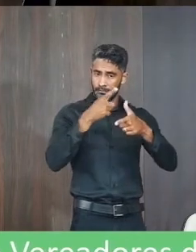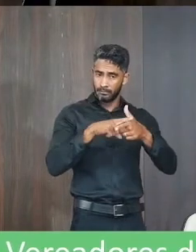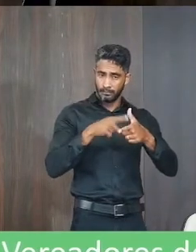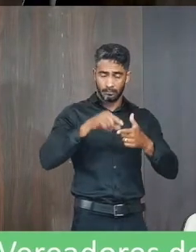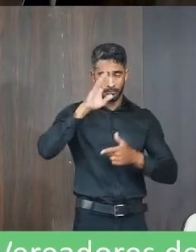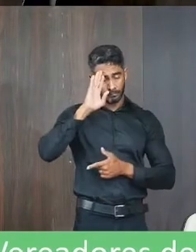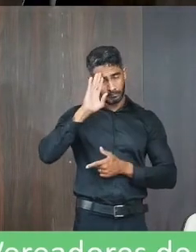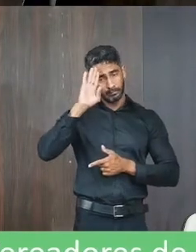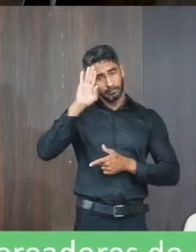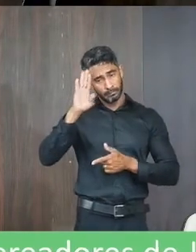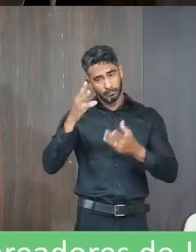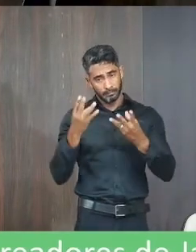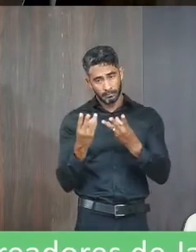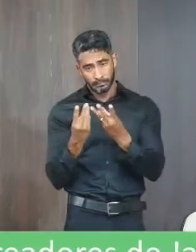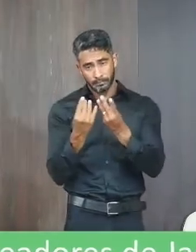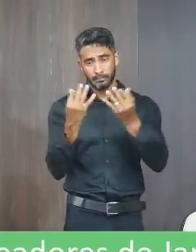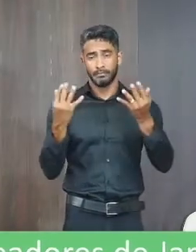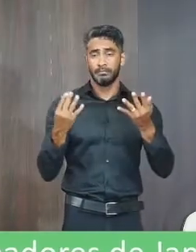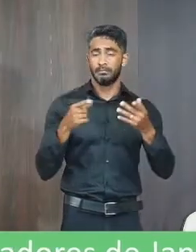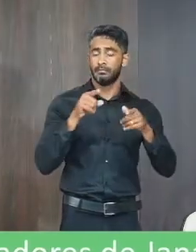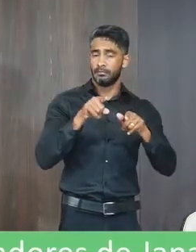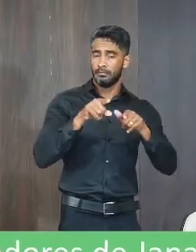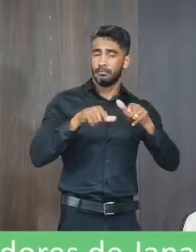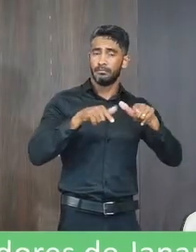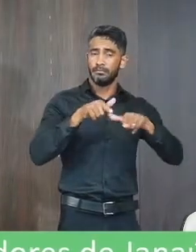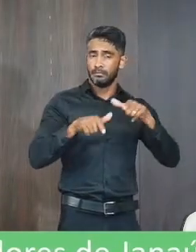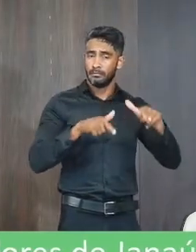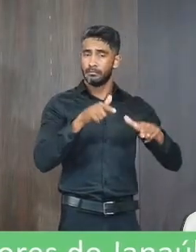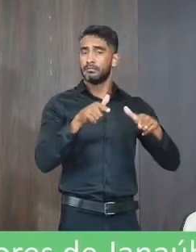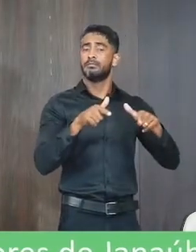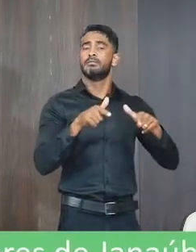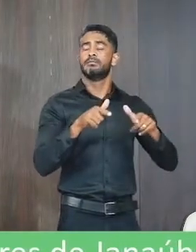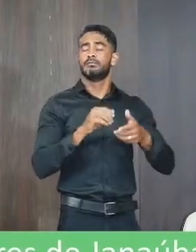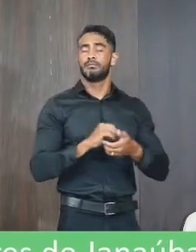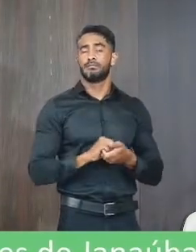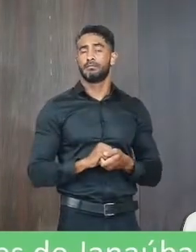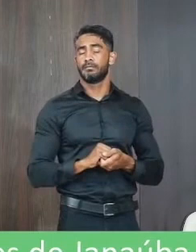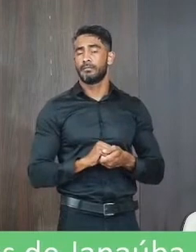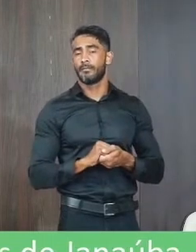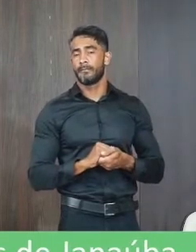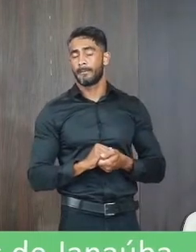princípios de eficiência, da razoabilidade e da proporcionalidade.